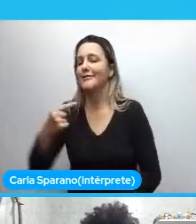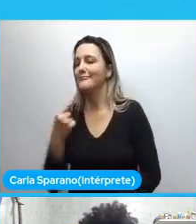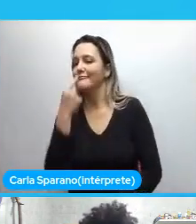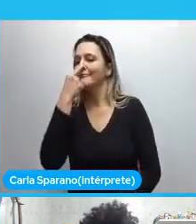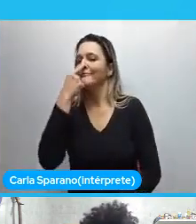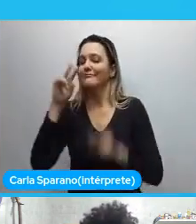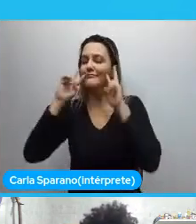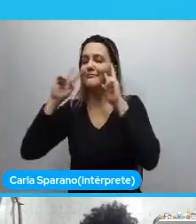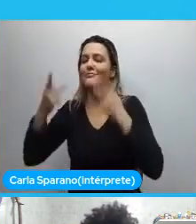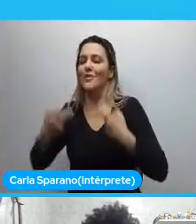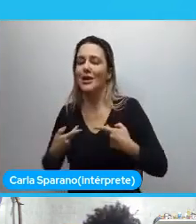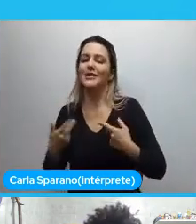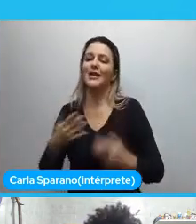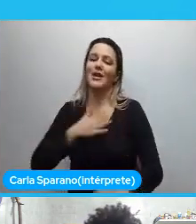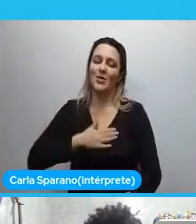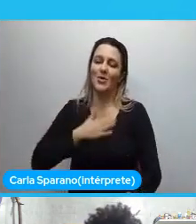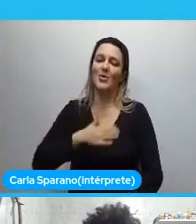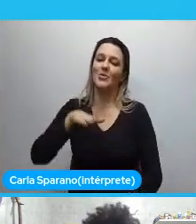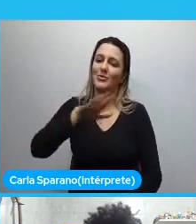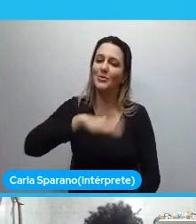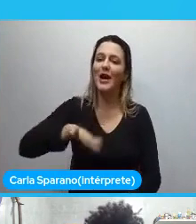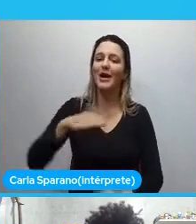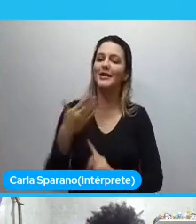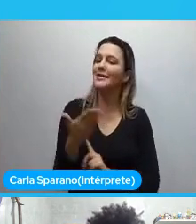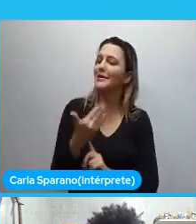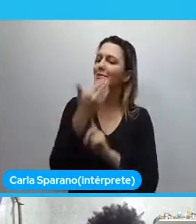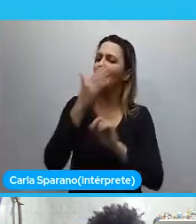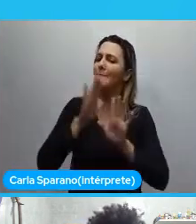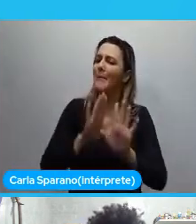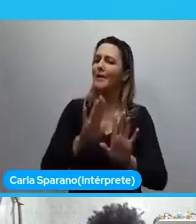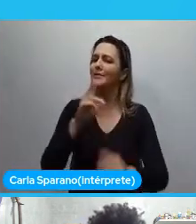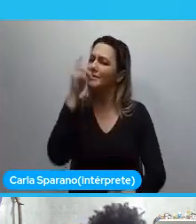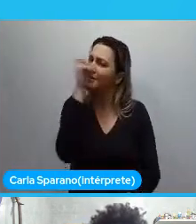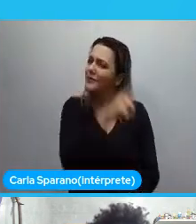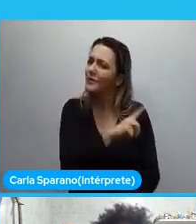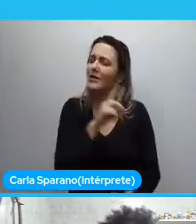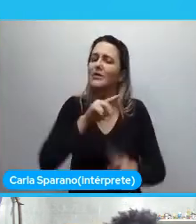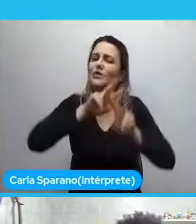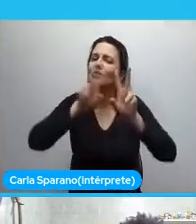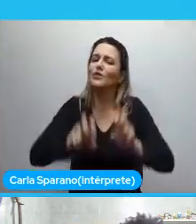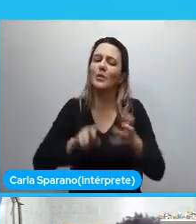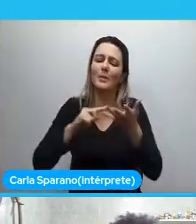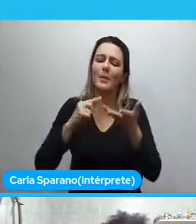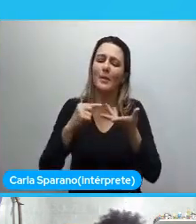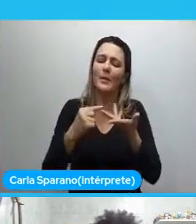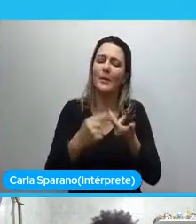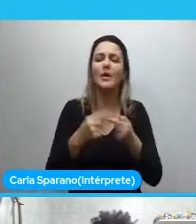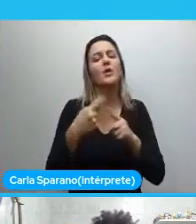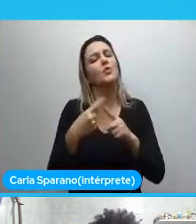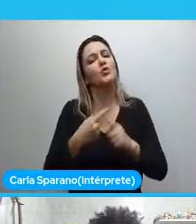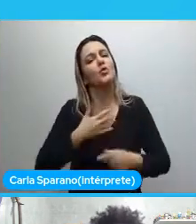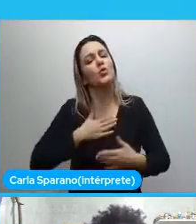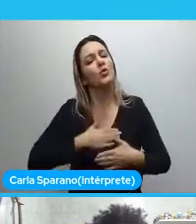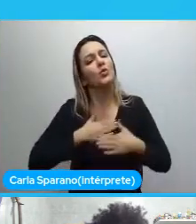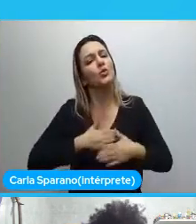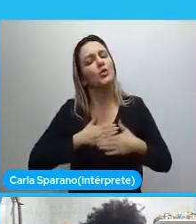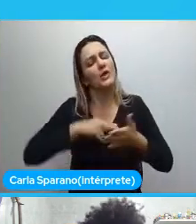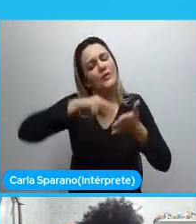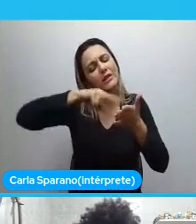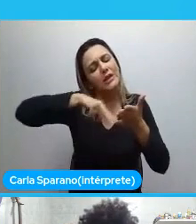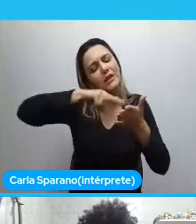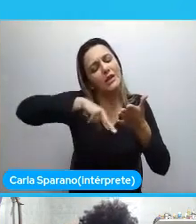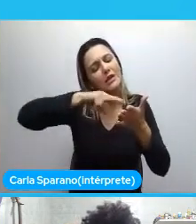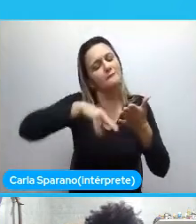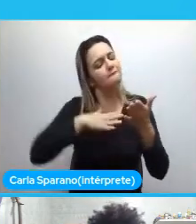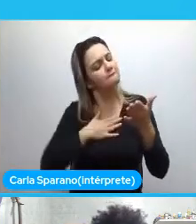gostei da área de tecnologia. Mas eu tinha muita dificuldade com essas questões. Porque eu gostava muito de ler. Eu gostava muito